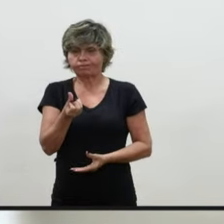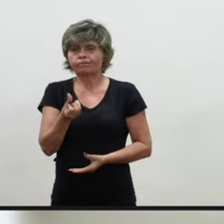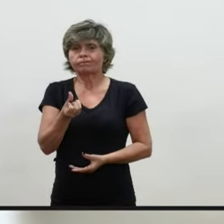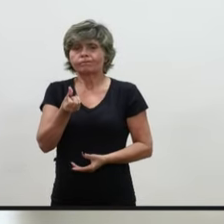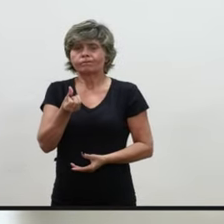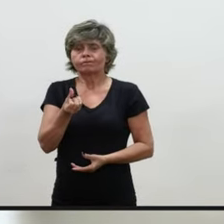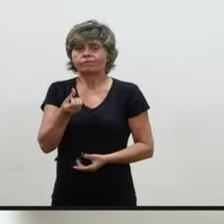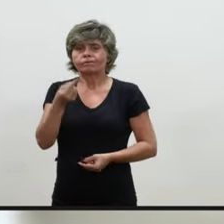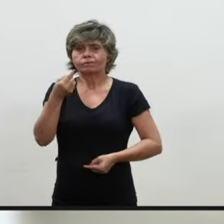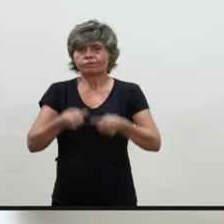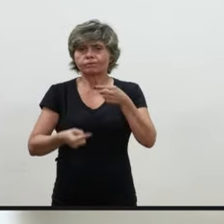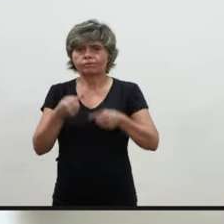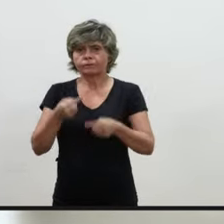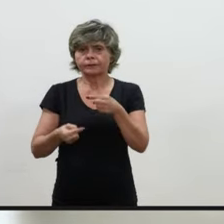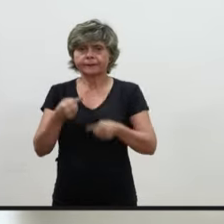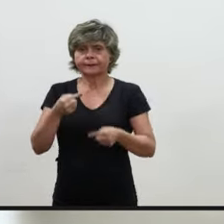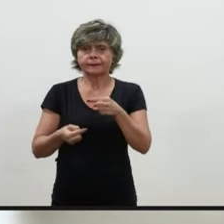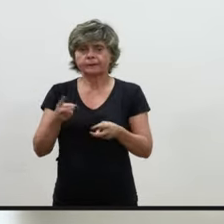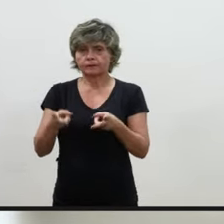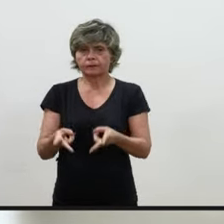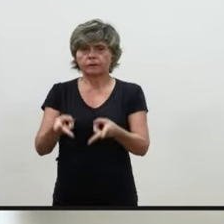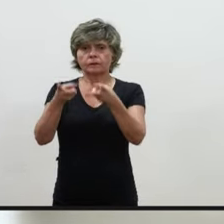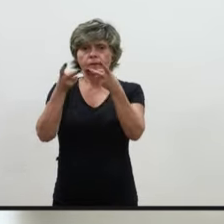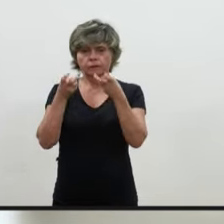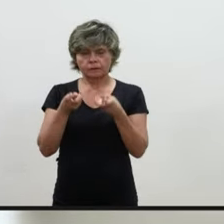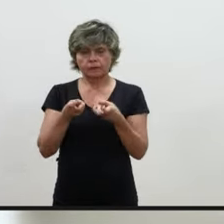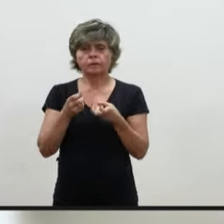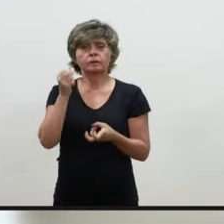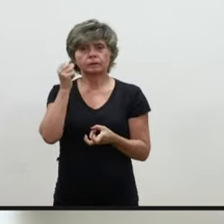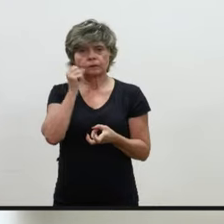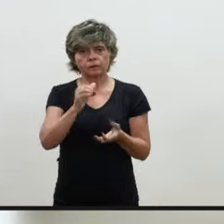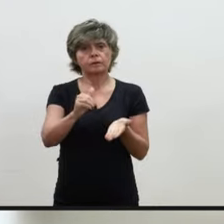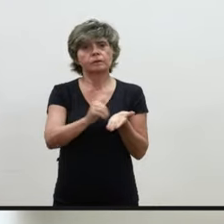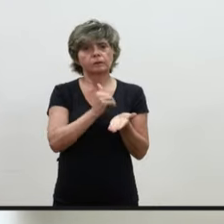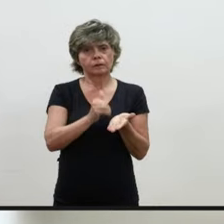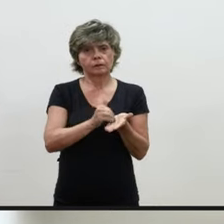com as observações da senhora secretária.